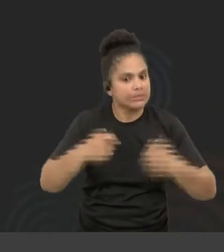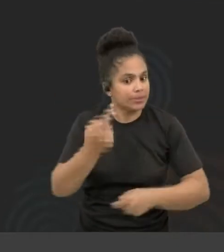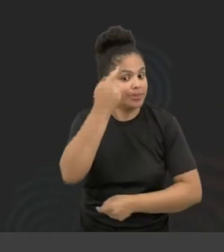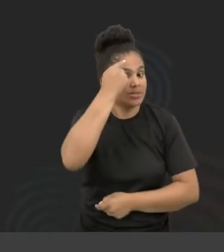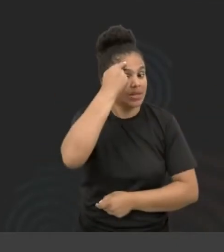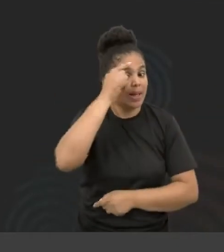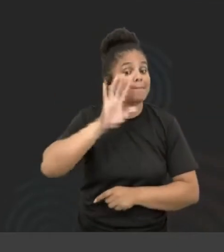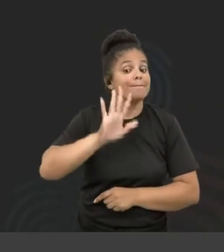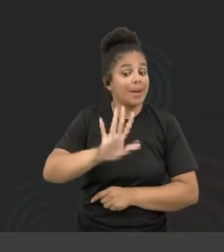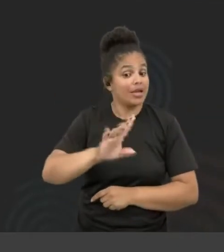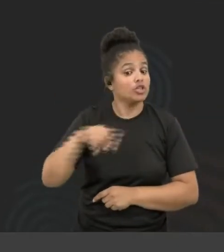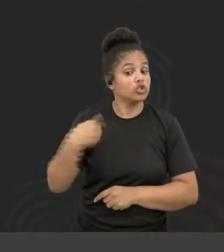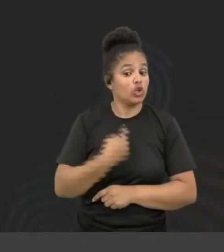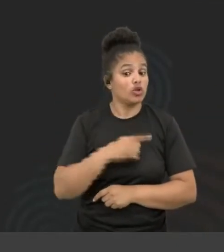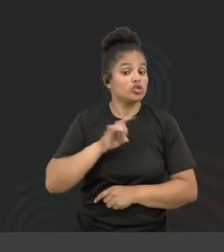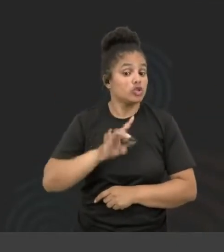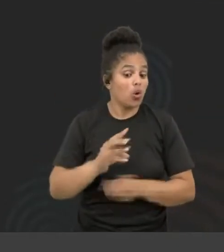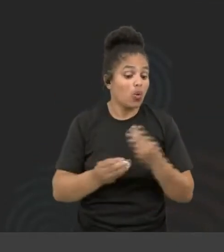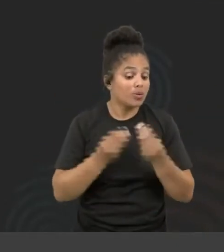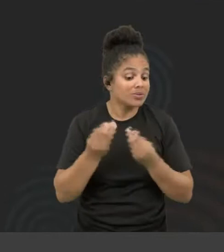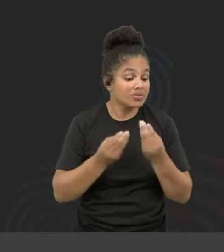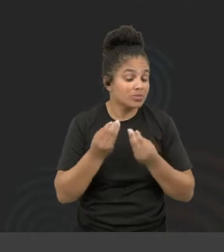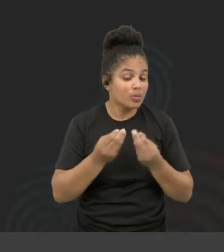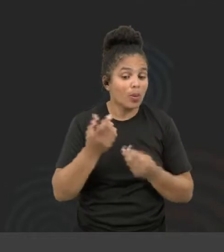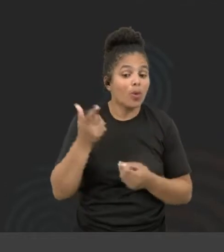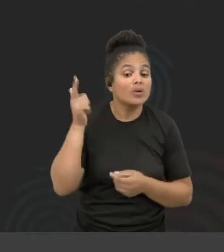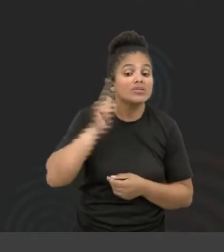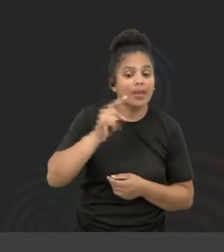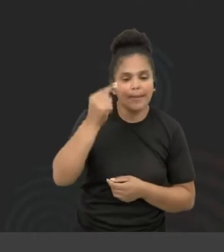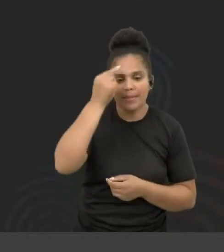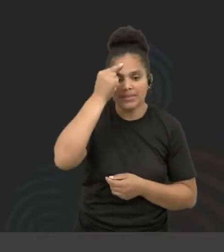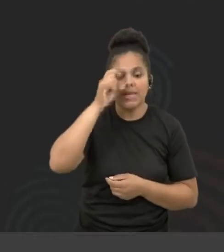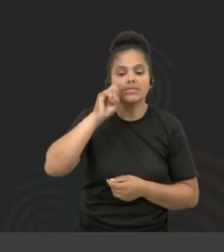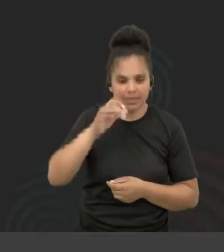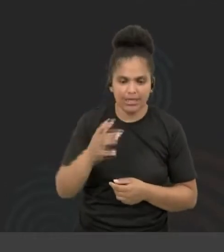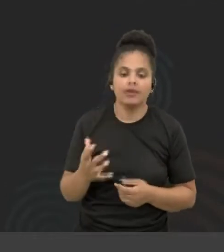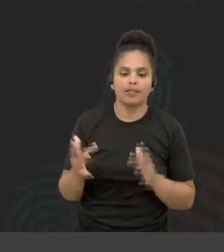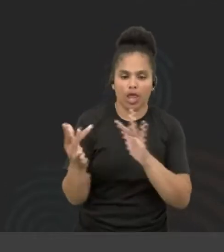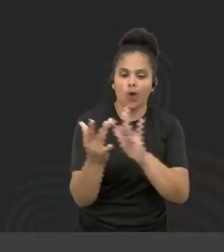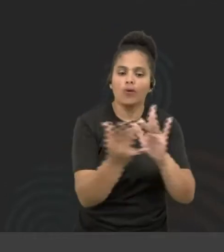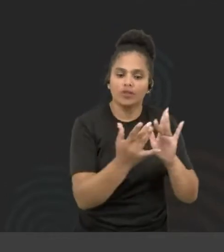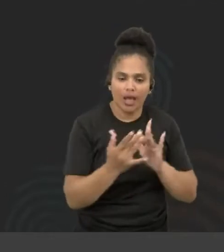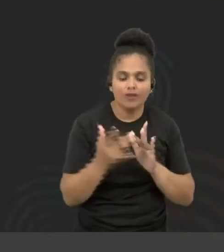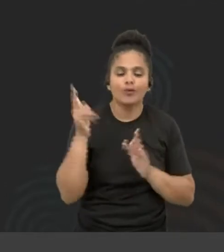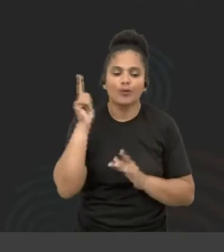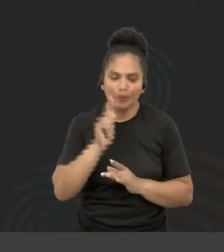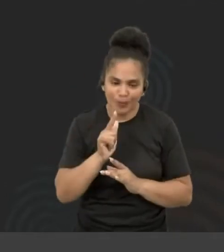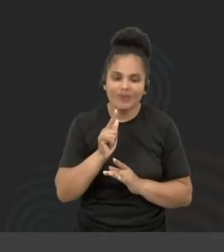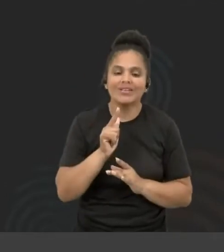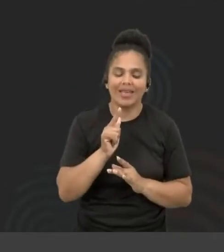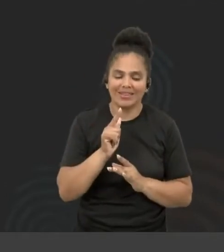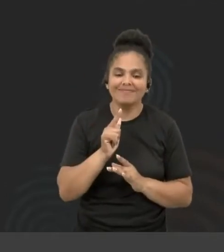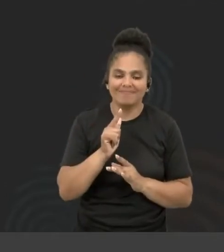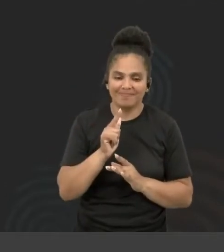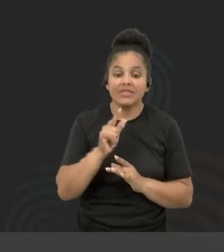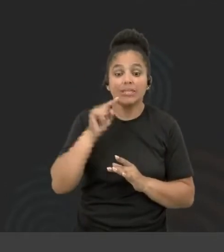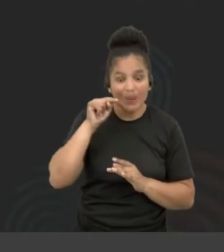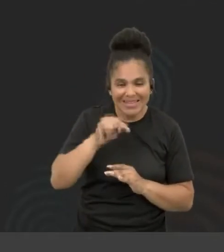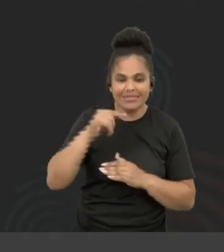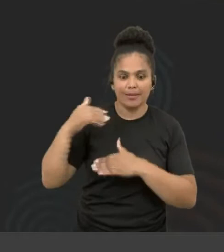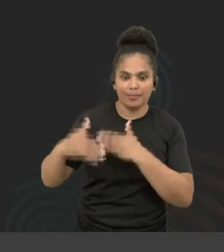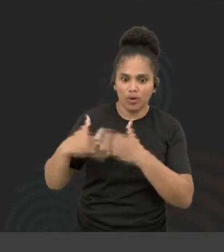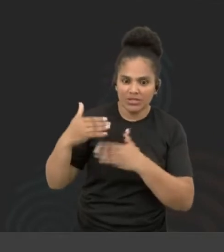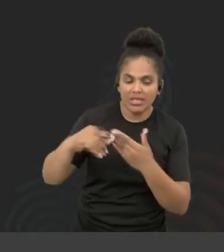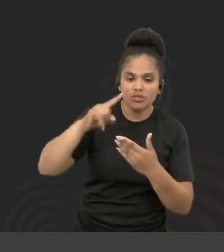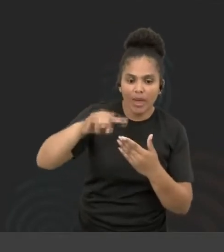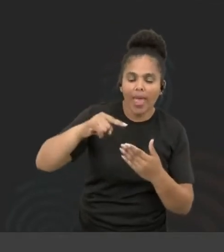só pensa conhecendo pessoas. Pode ser entrevista com o usuário o tempo todo ou trazer pessoas para o time. Então, é um processo, é um